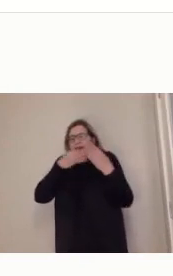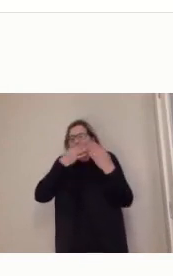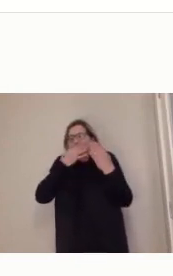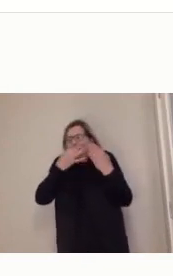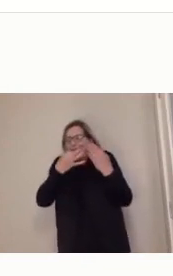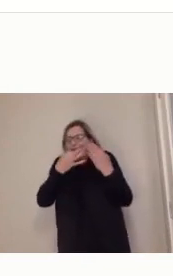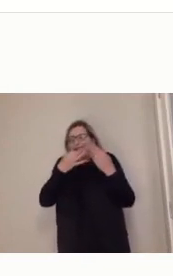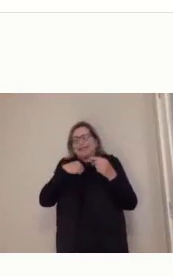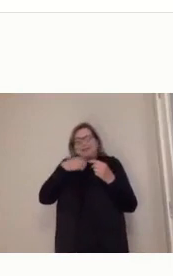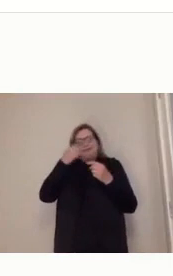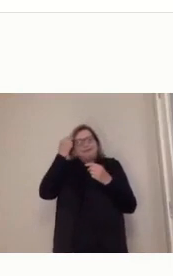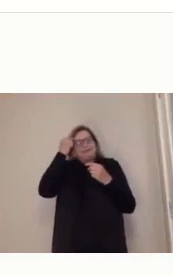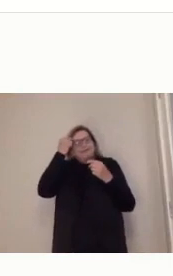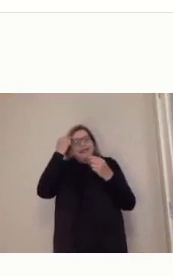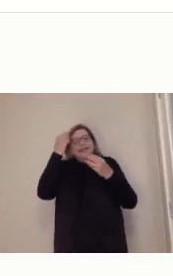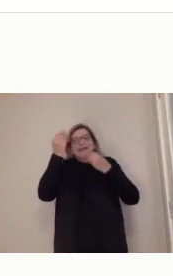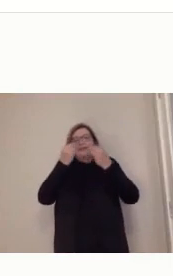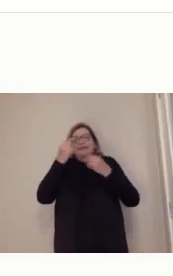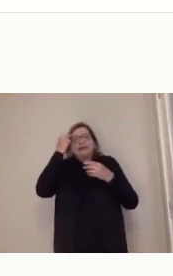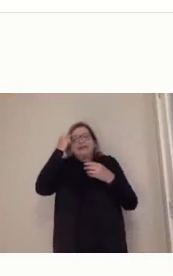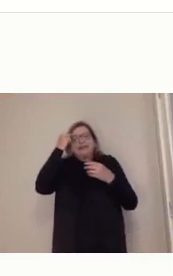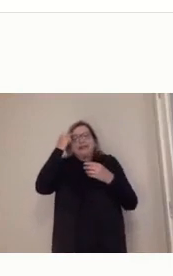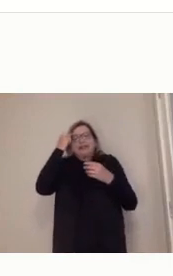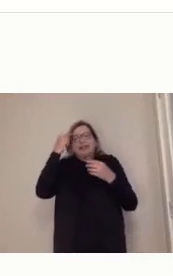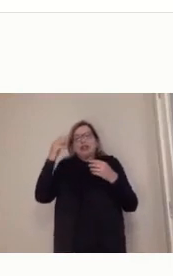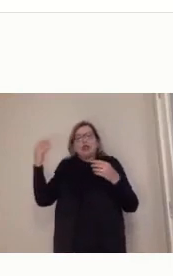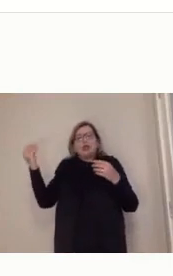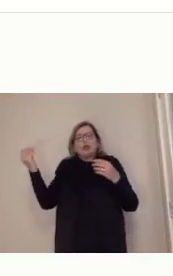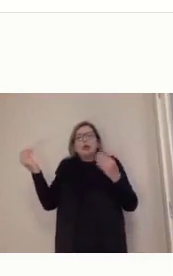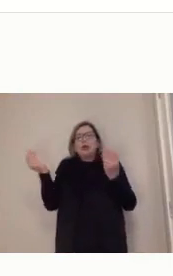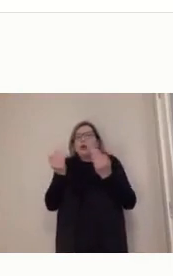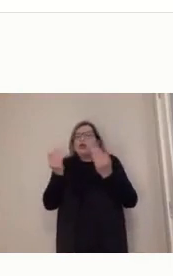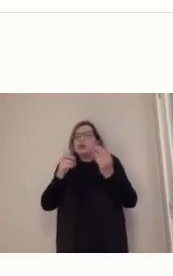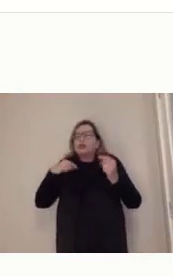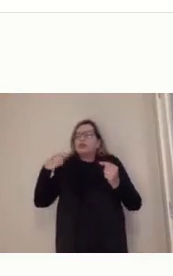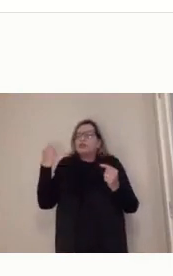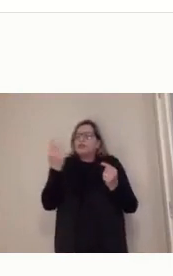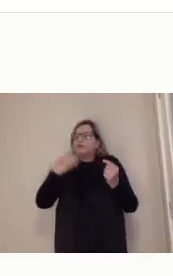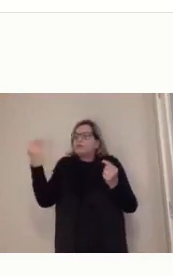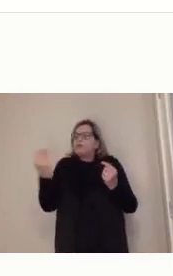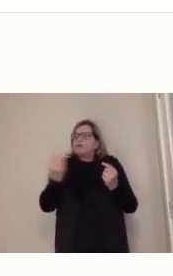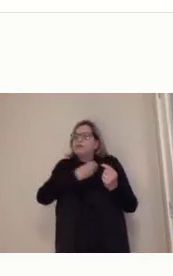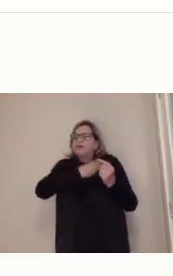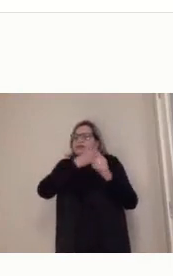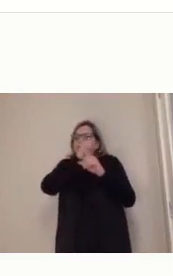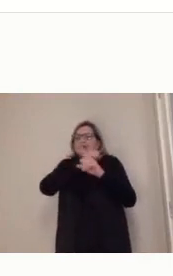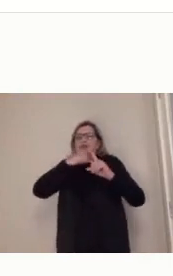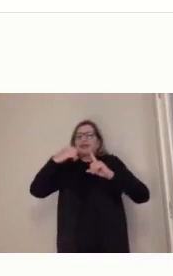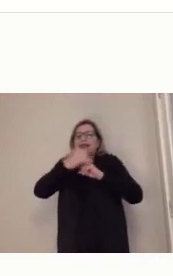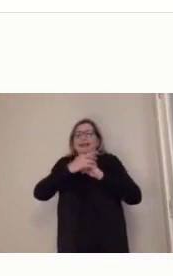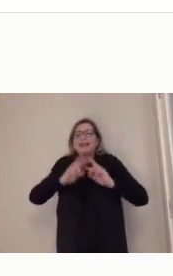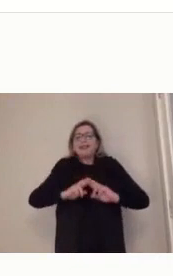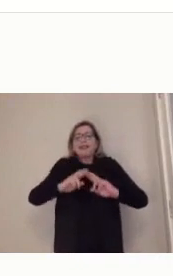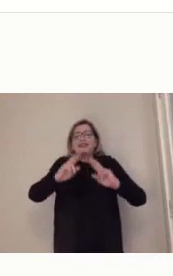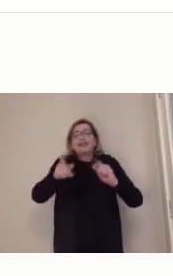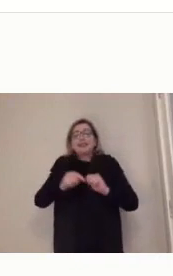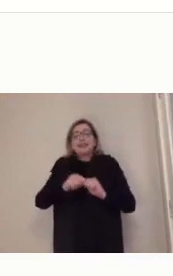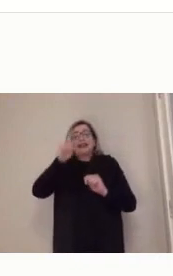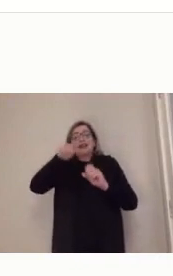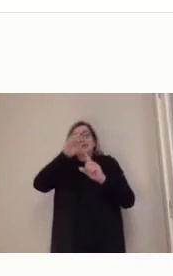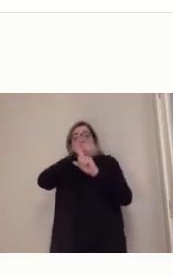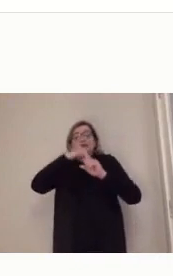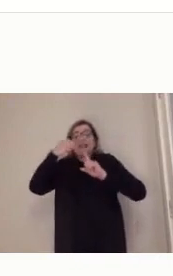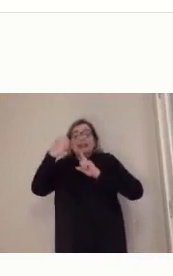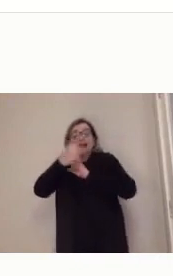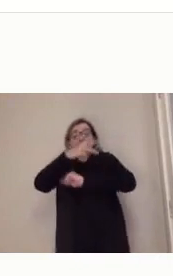denomina de sociedade pedagógica, que é novas formas de aprender e que, muitas vezes, isso causa um estranhamento, né?